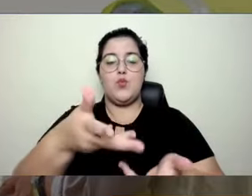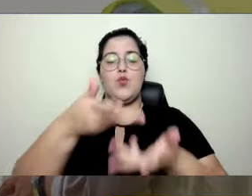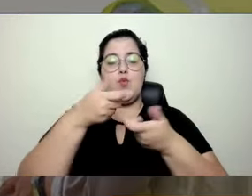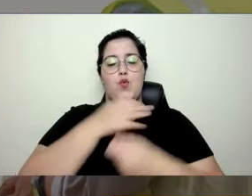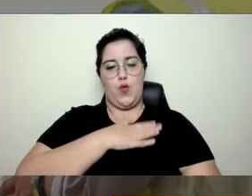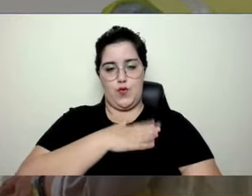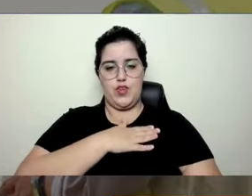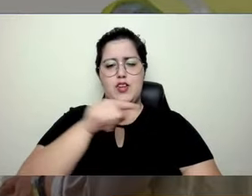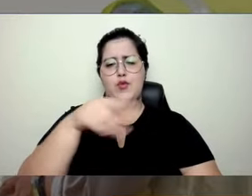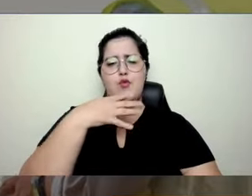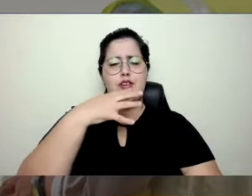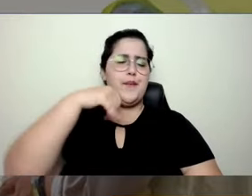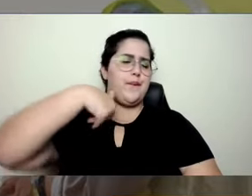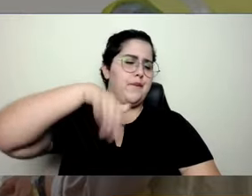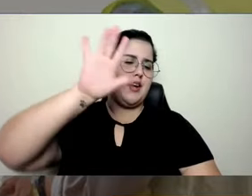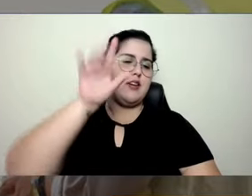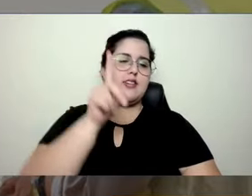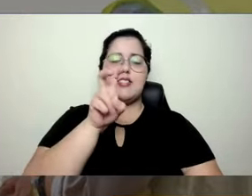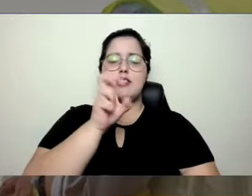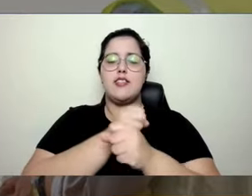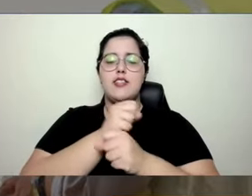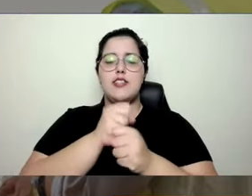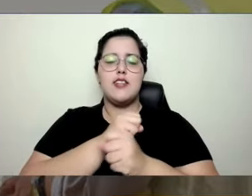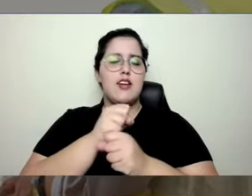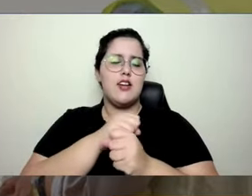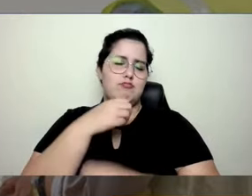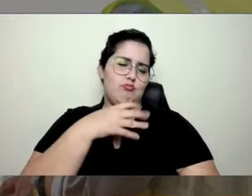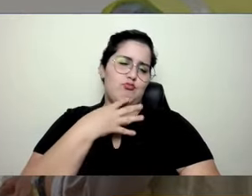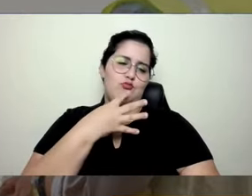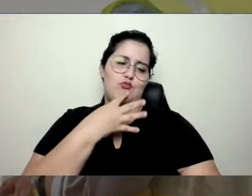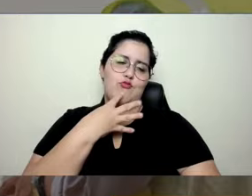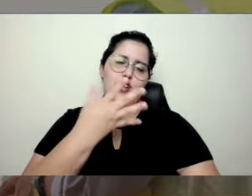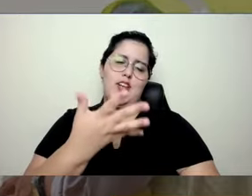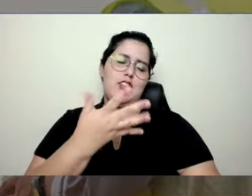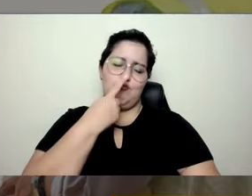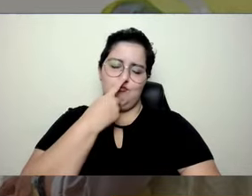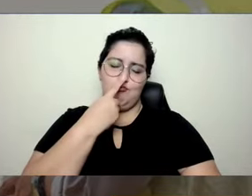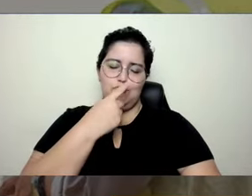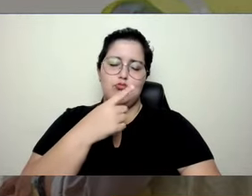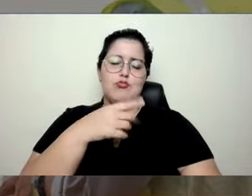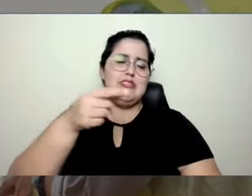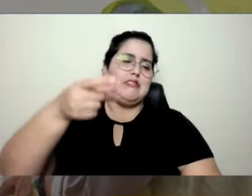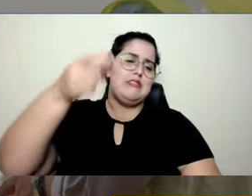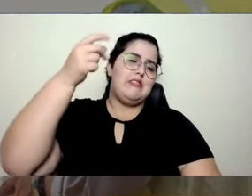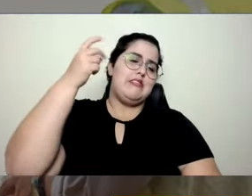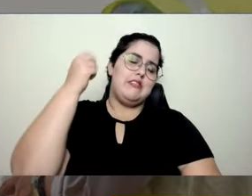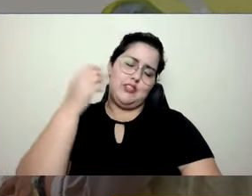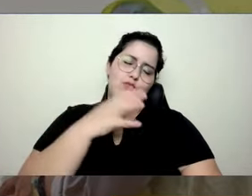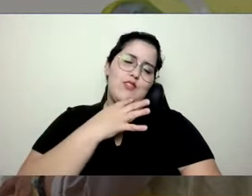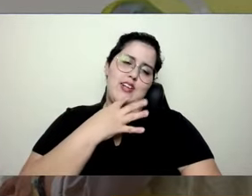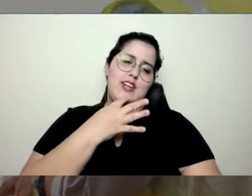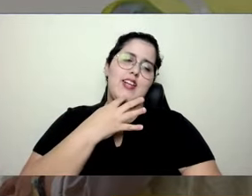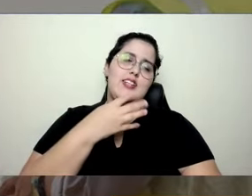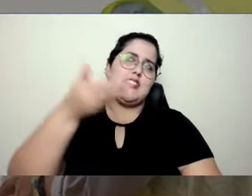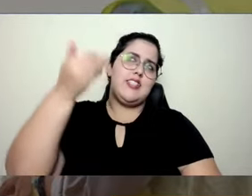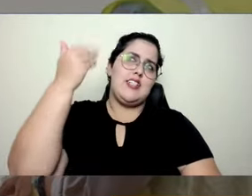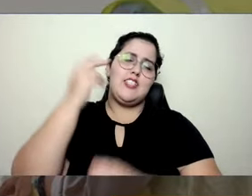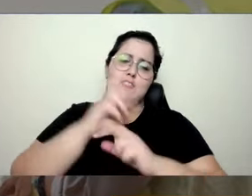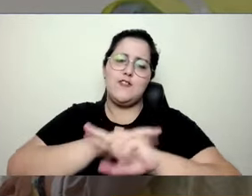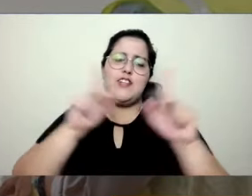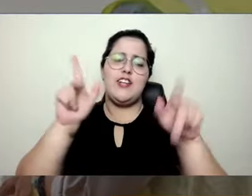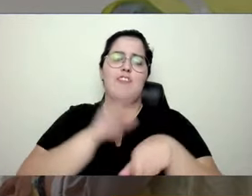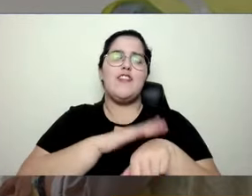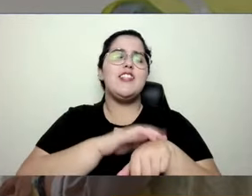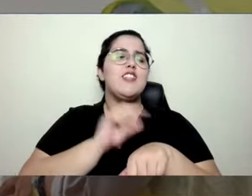Te conheço há mais de 15 anos, né, meu amigo? Então, somos da época que inovar era colocar teatro na cipate.